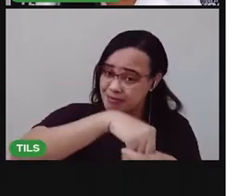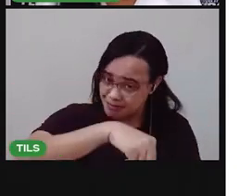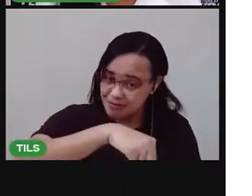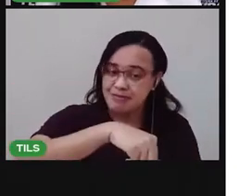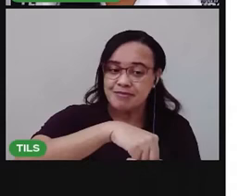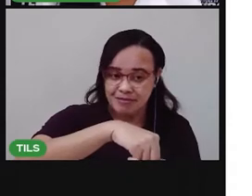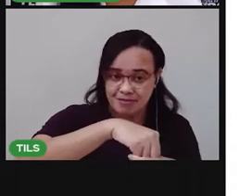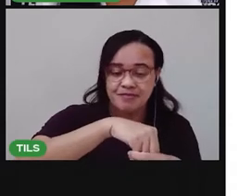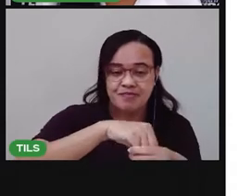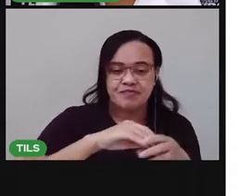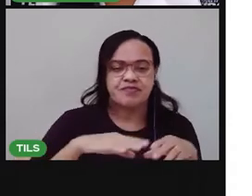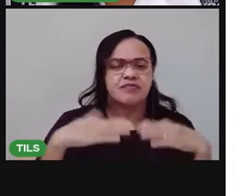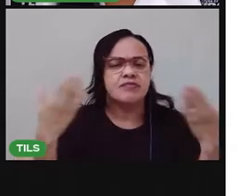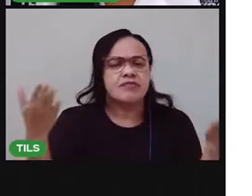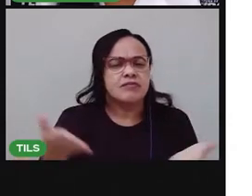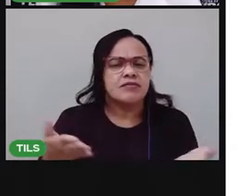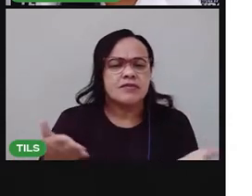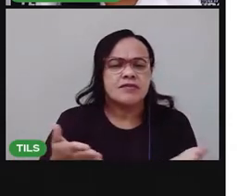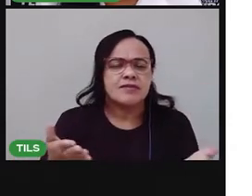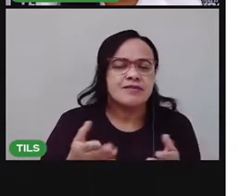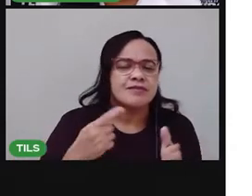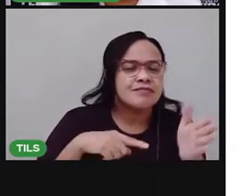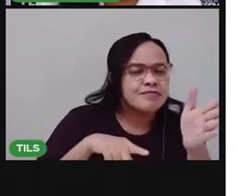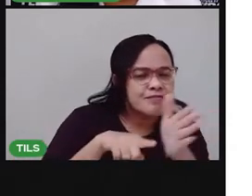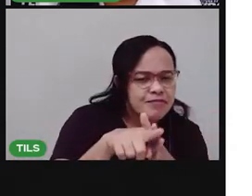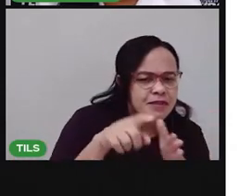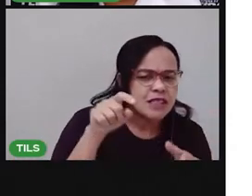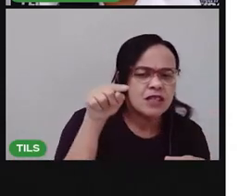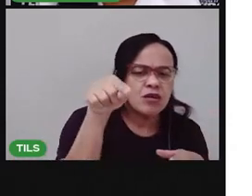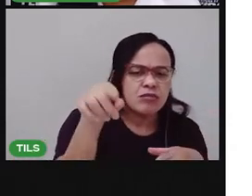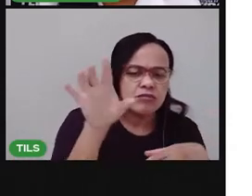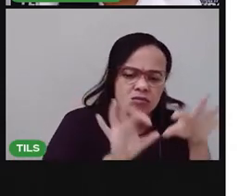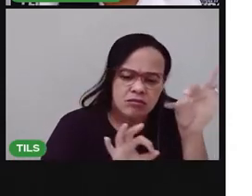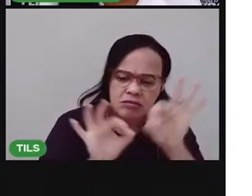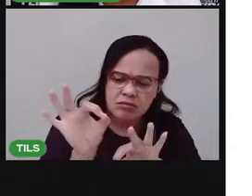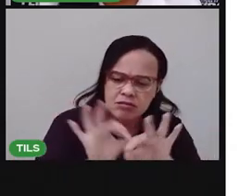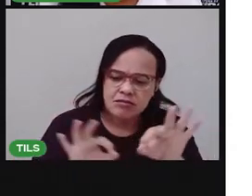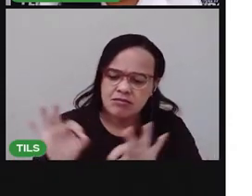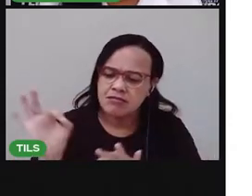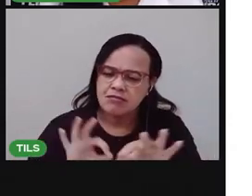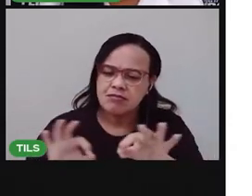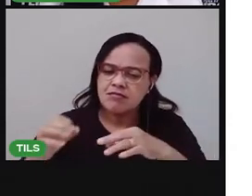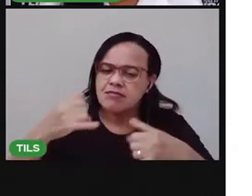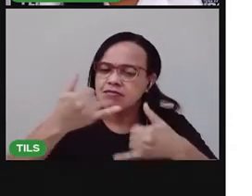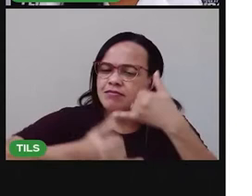Agora, conta pra mim, como você organiza os seus brinquedos?